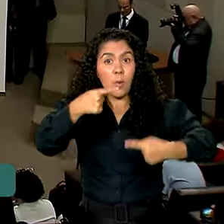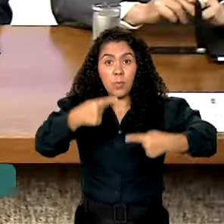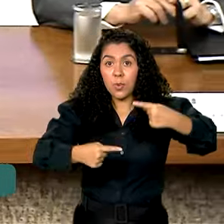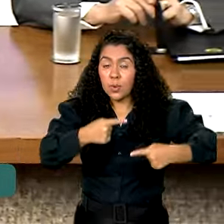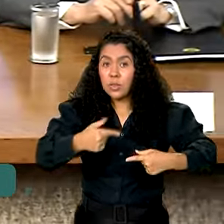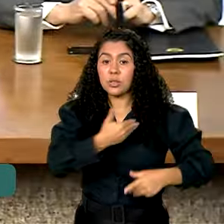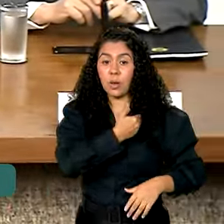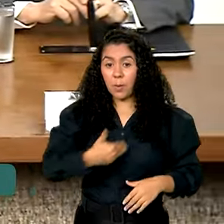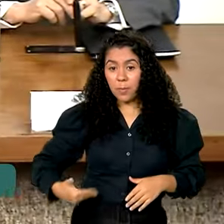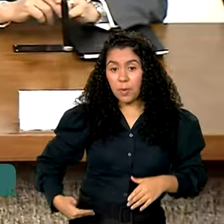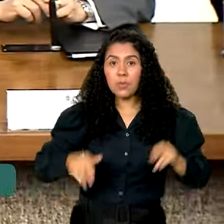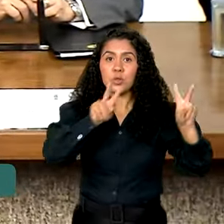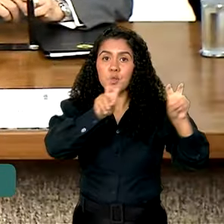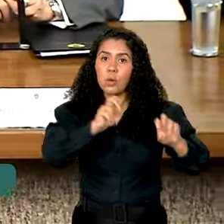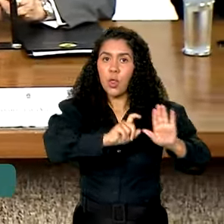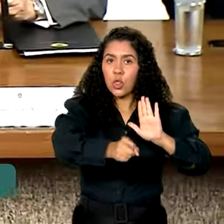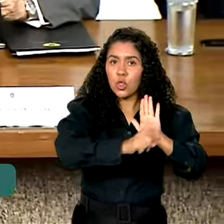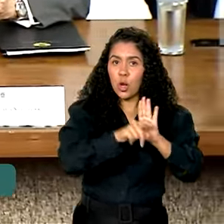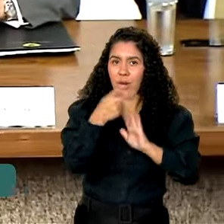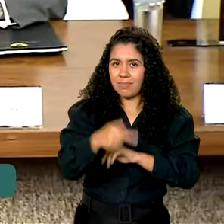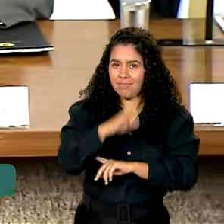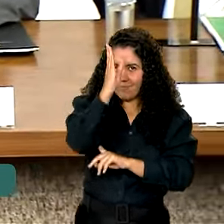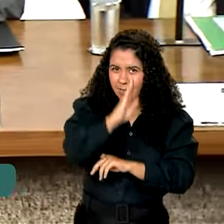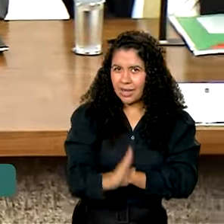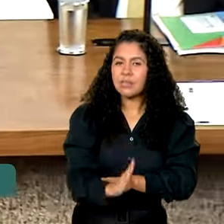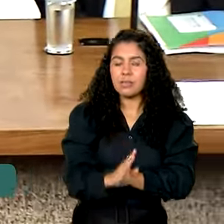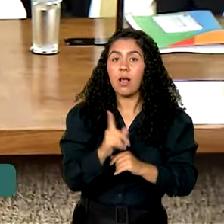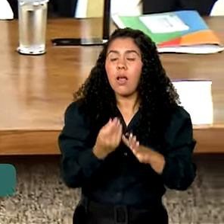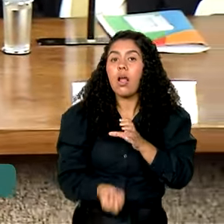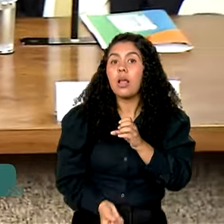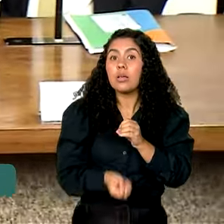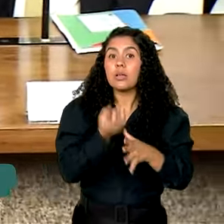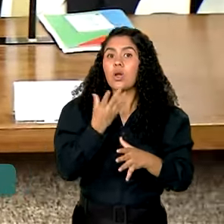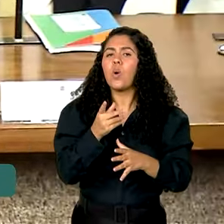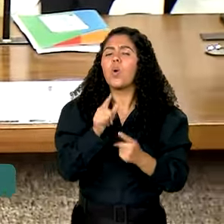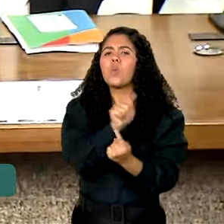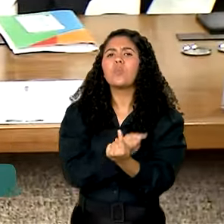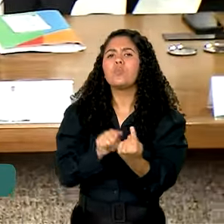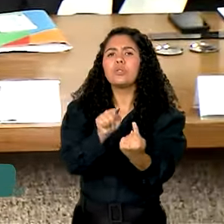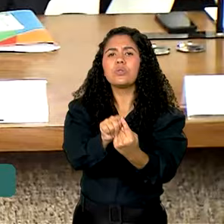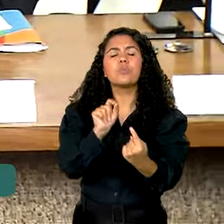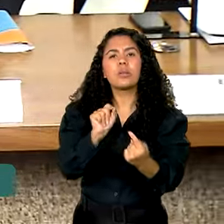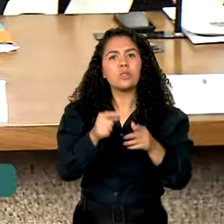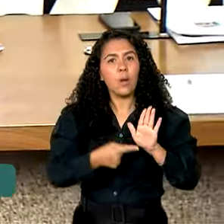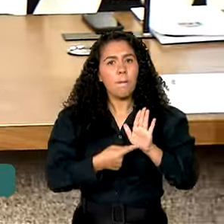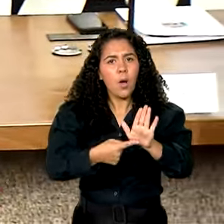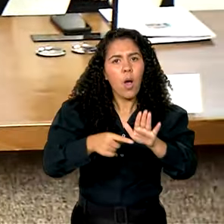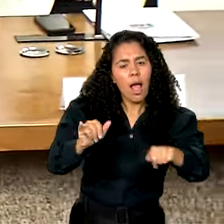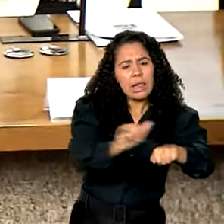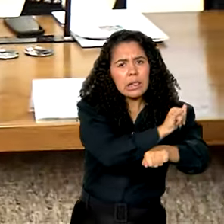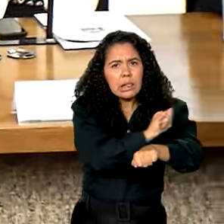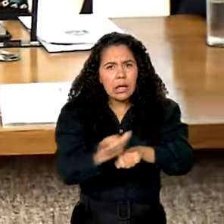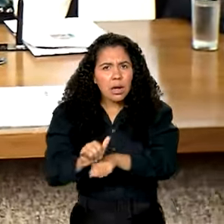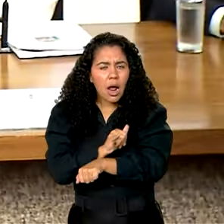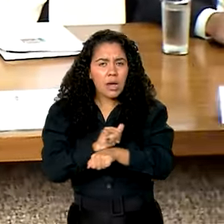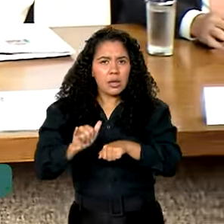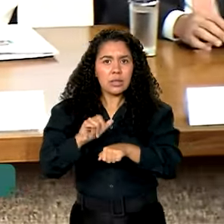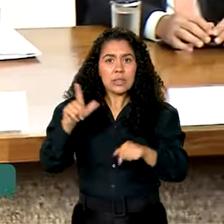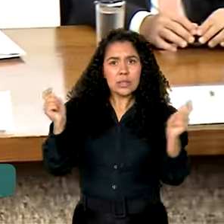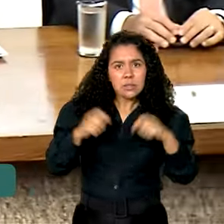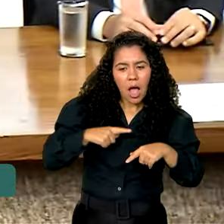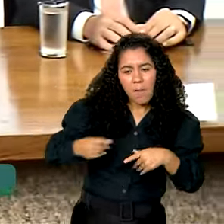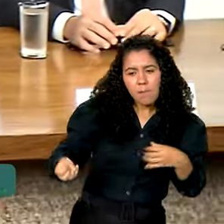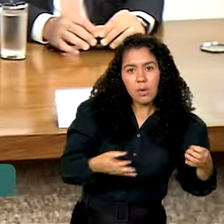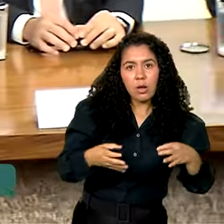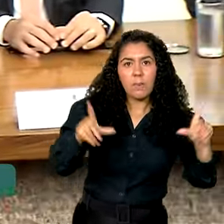públicas sobre drogas no Brasil. Foi criado com a missão de apresentar estratégias inovadoras